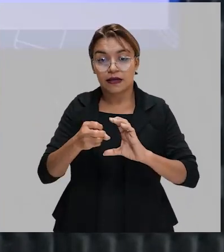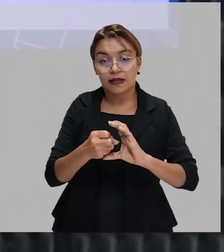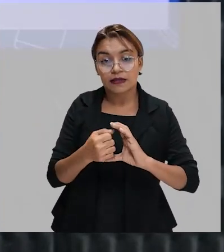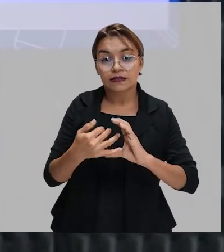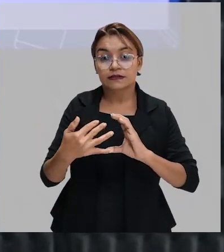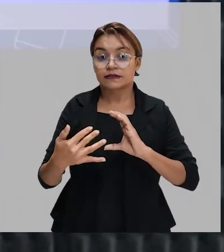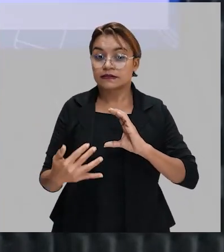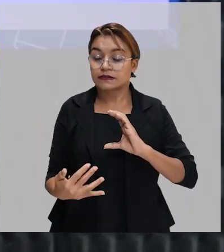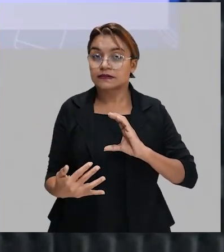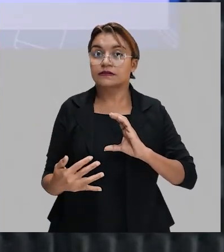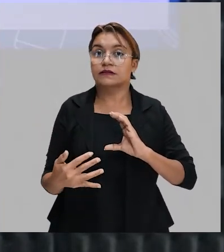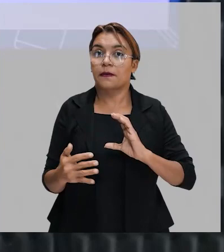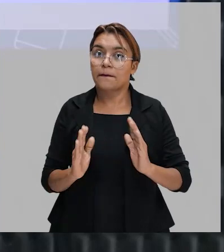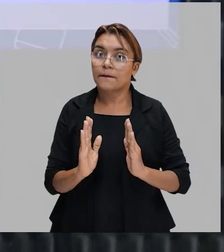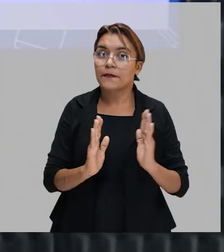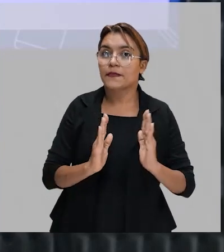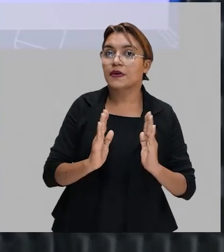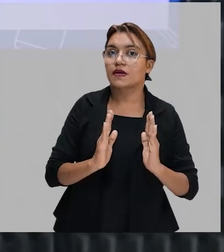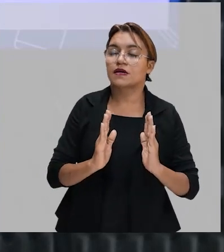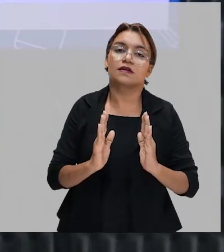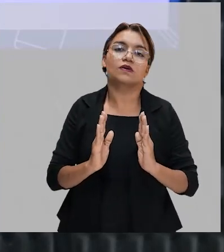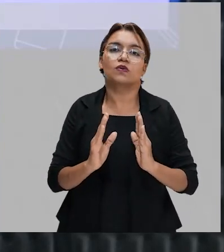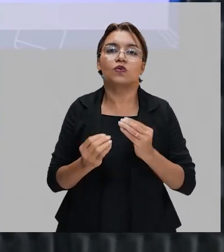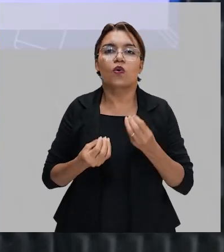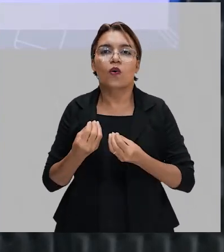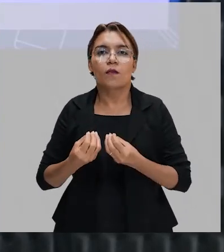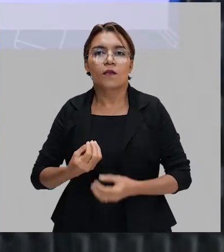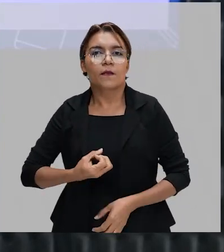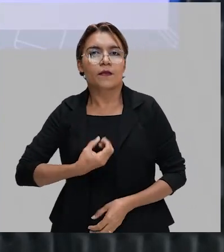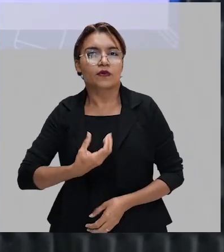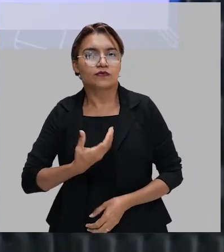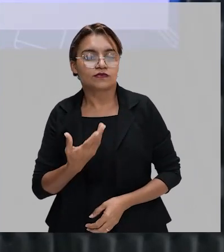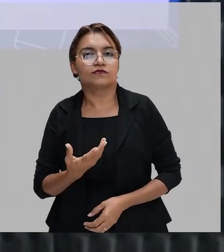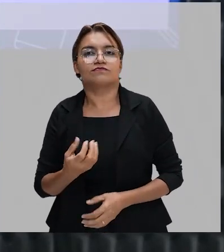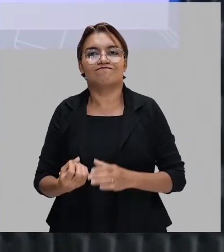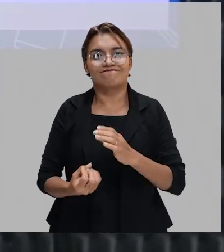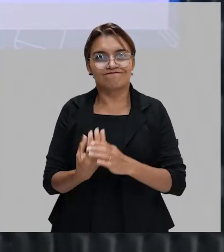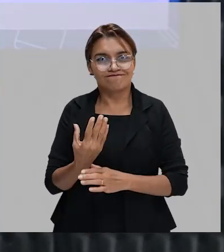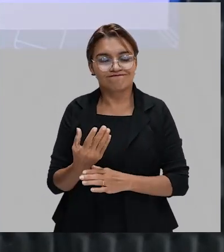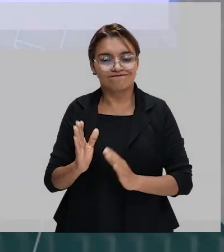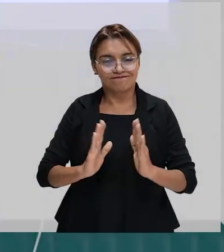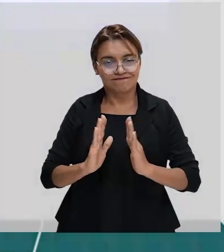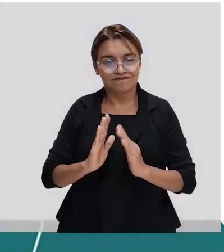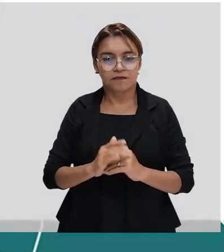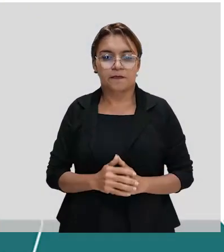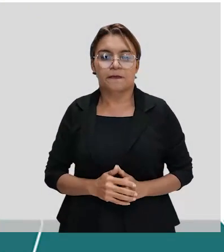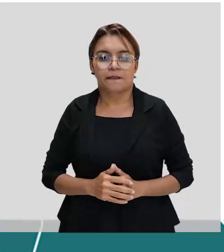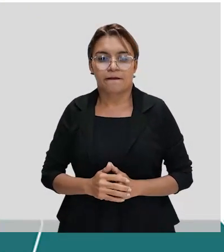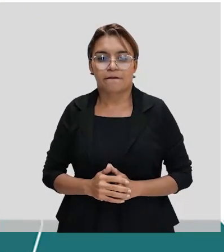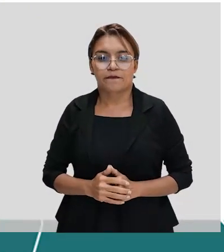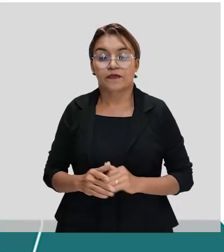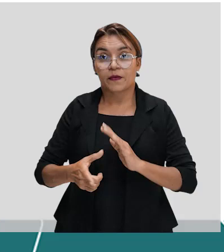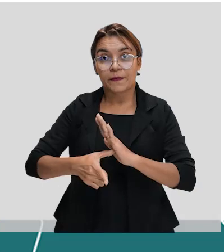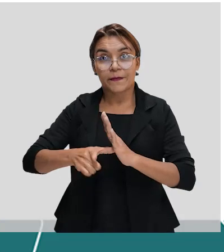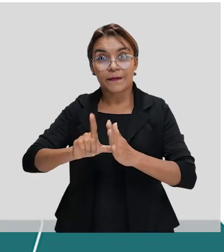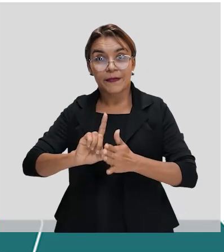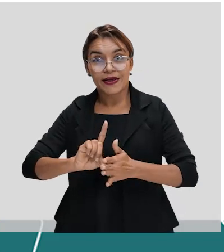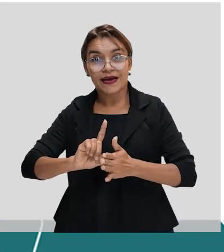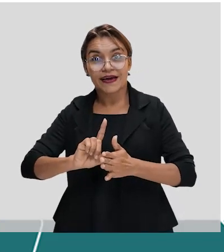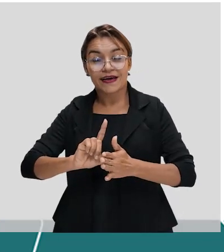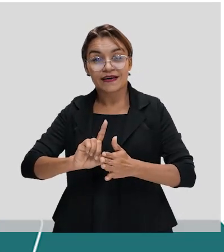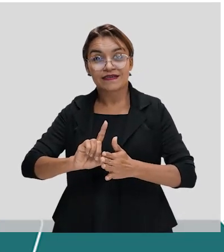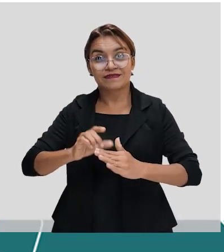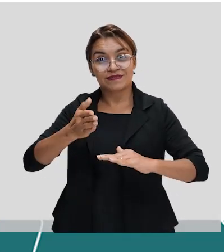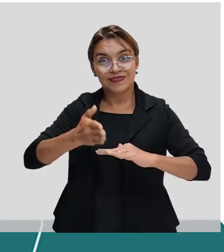esse período e vamos ver que produções surgiram nessa época, tá bom? Bom, pré-modernismo, o nome está dizendo